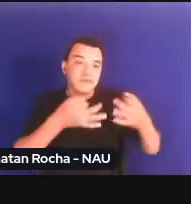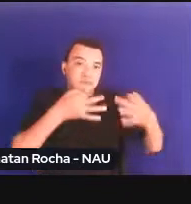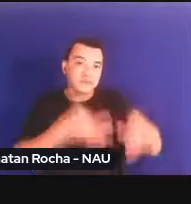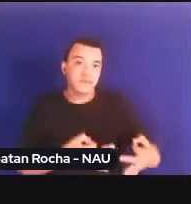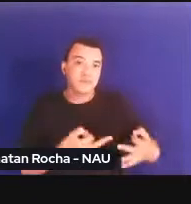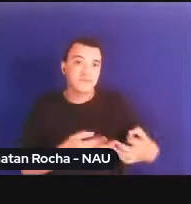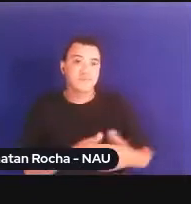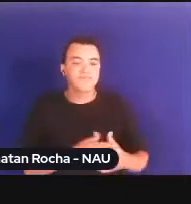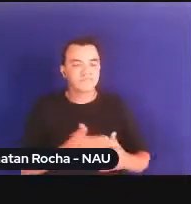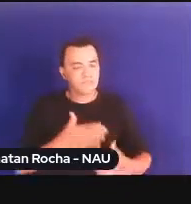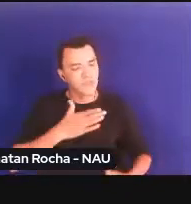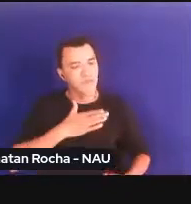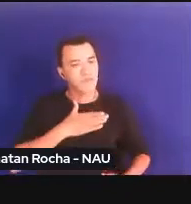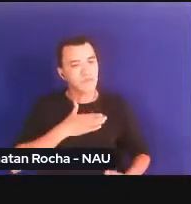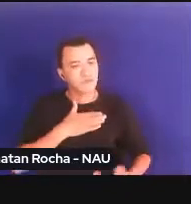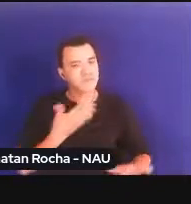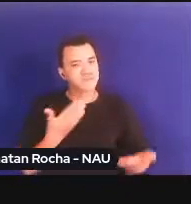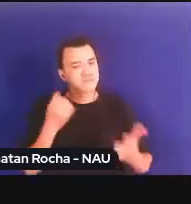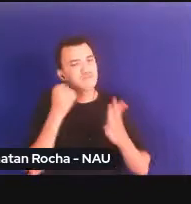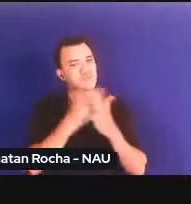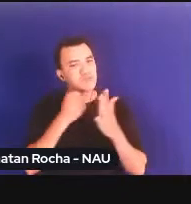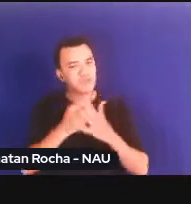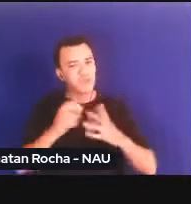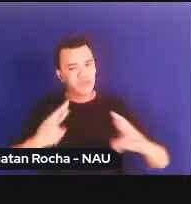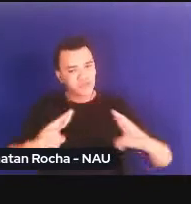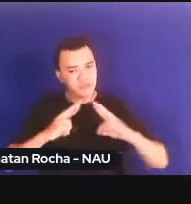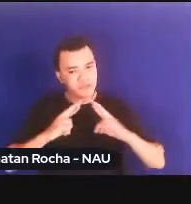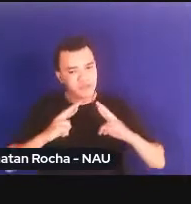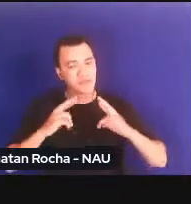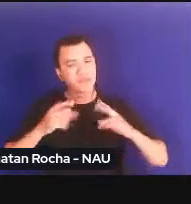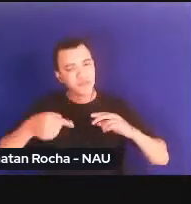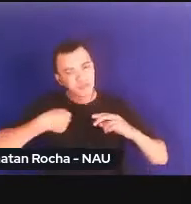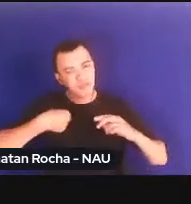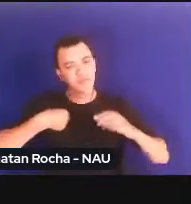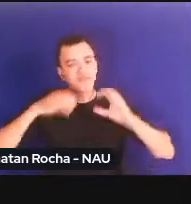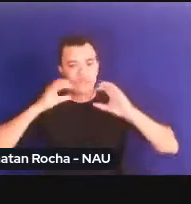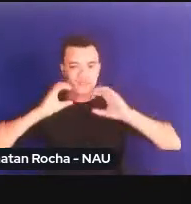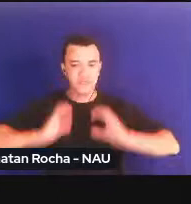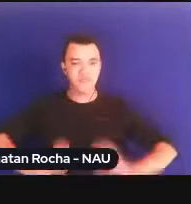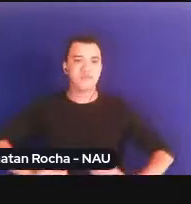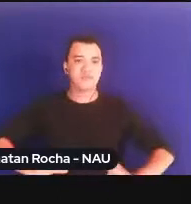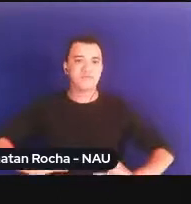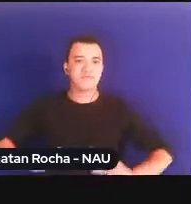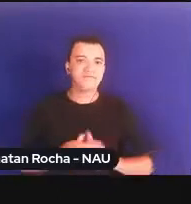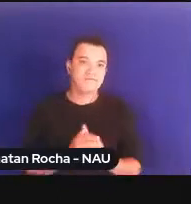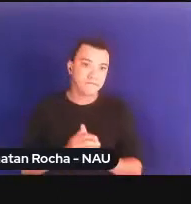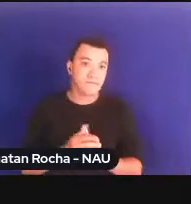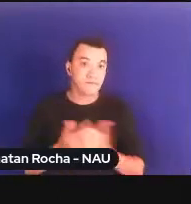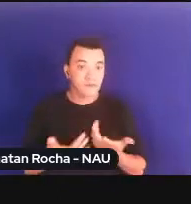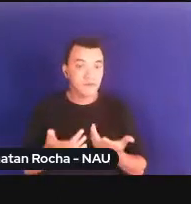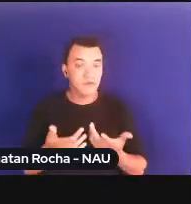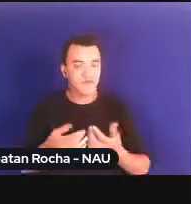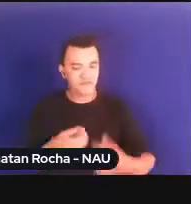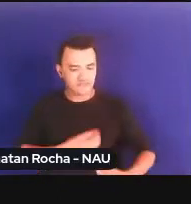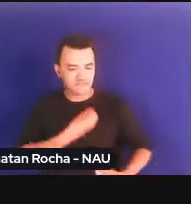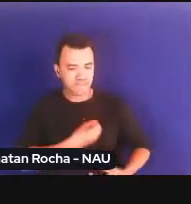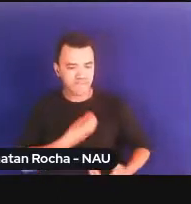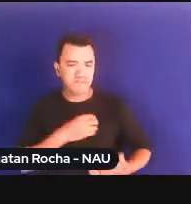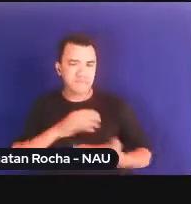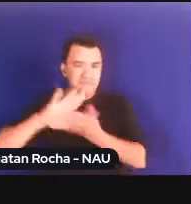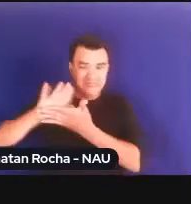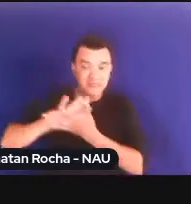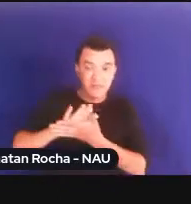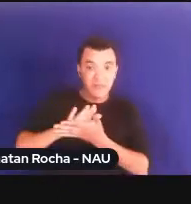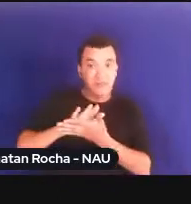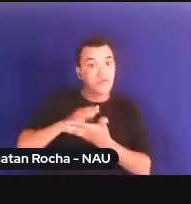bater no peito e protestar por respeito se dizer no cidadão é o direito de existir e jamais ser molestado é o direito de ir e